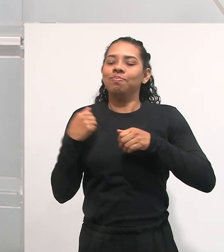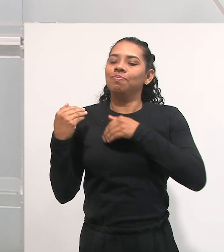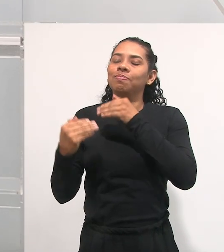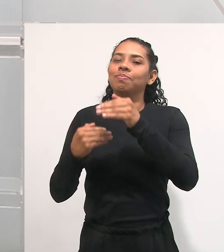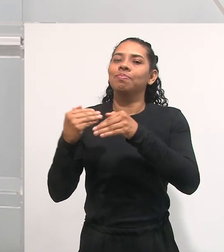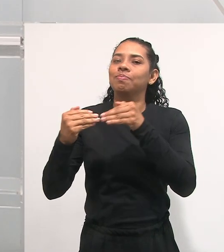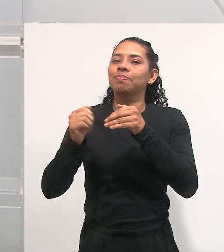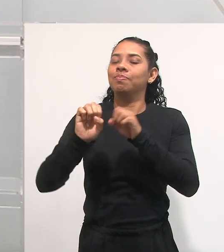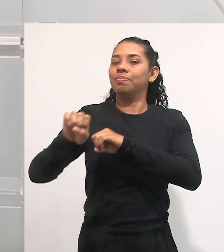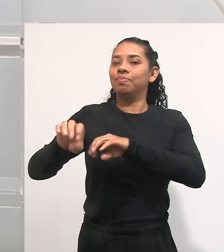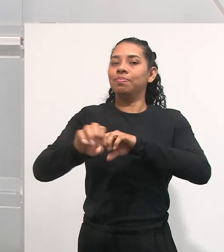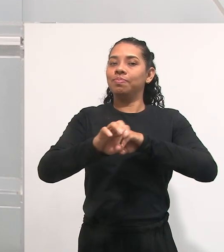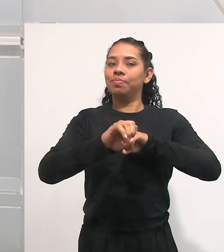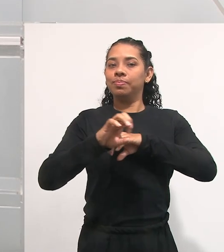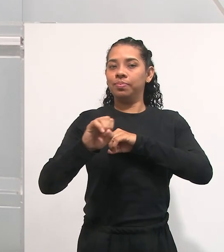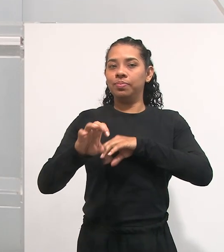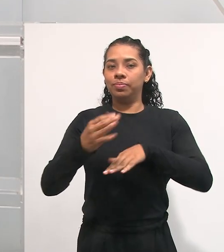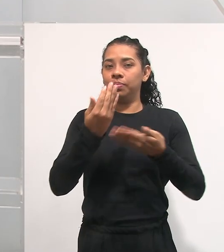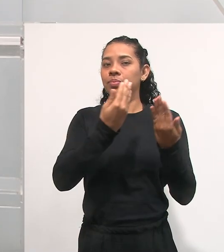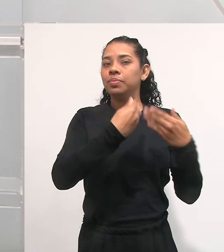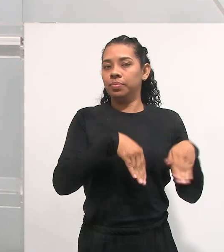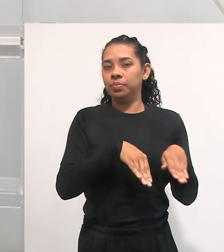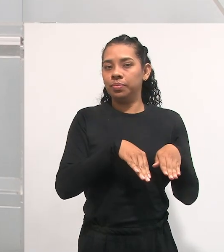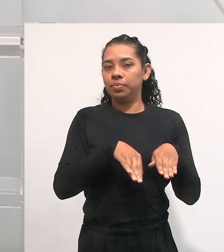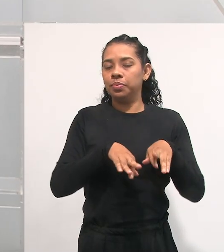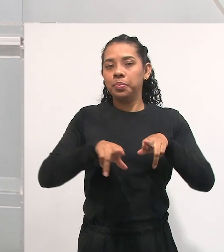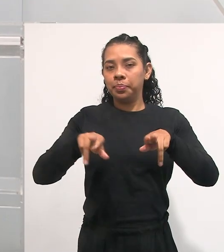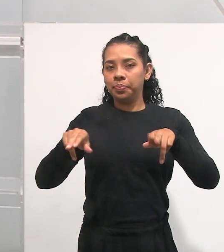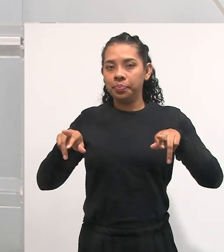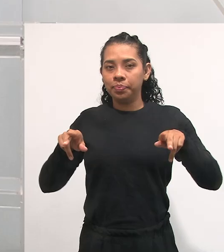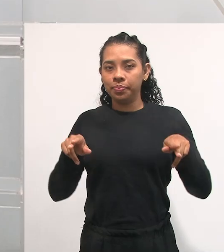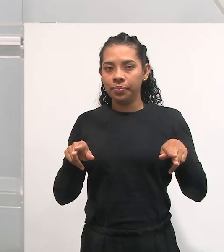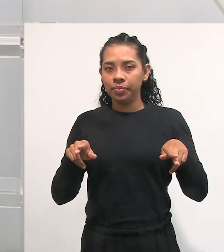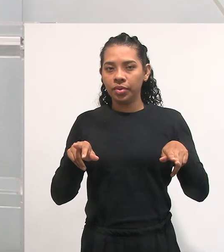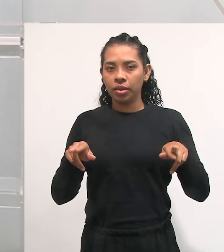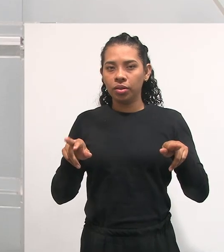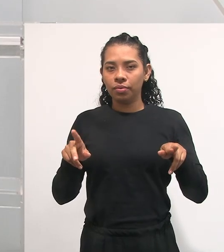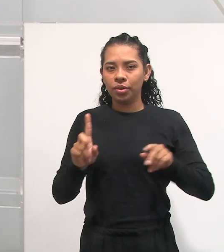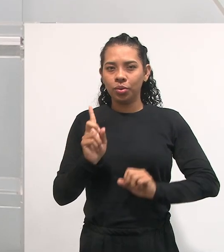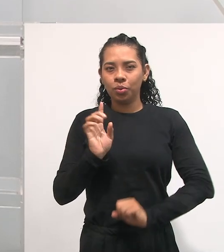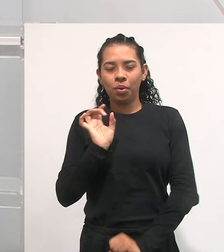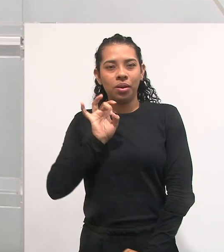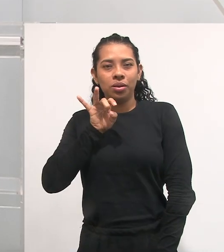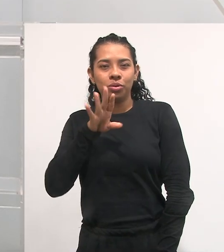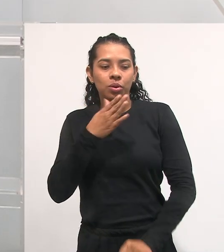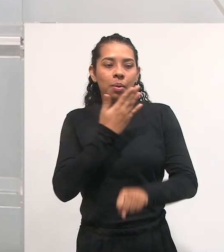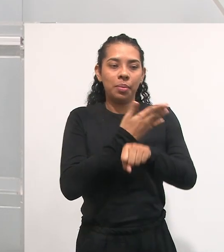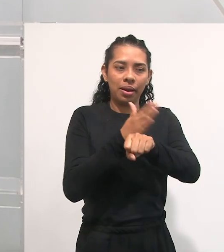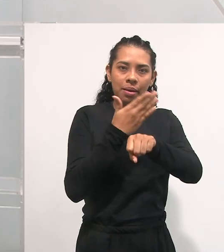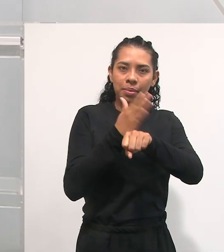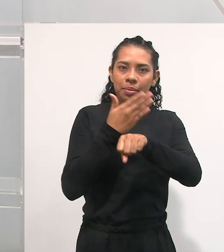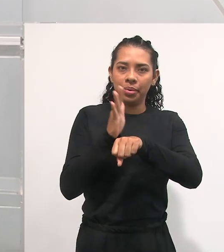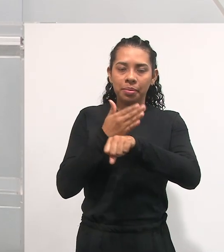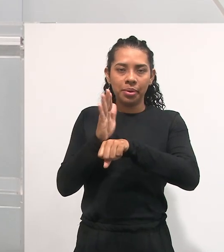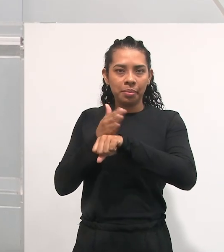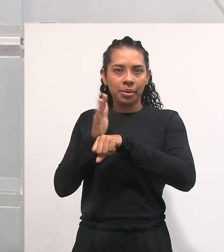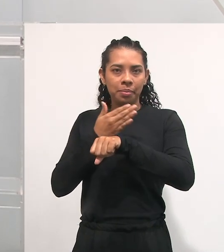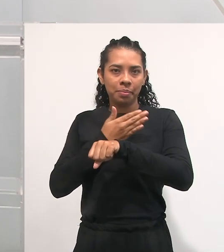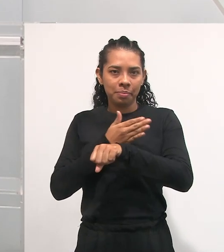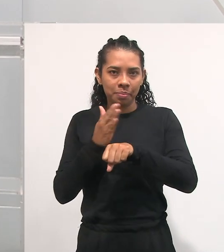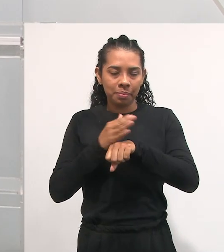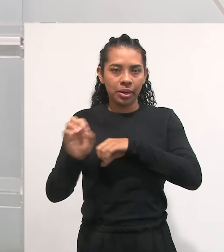práticas pedagógicas. Ele não é um momento estanque da prática educativa, de toda